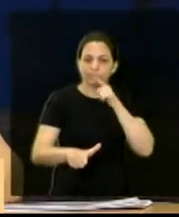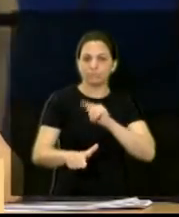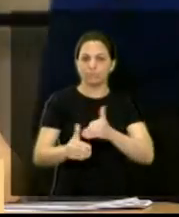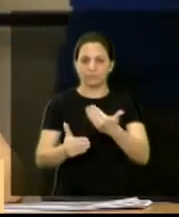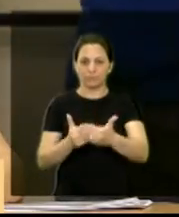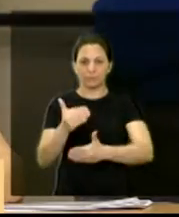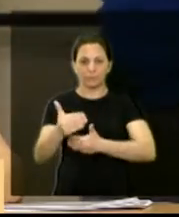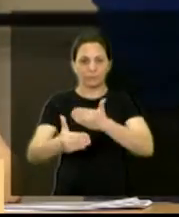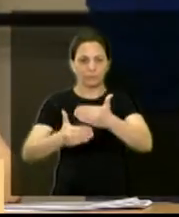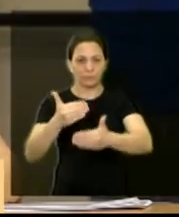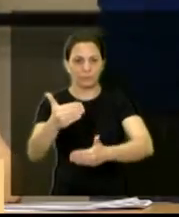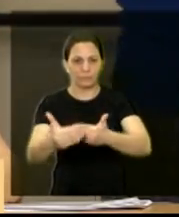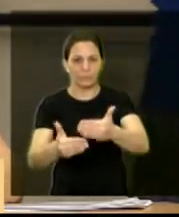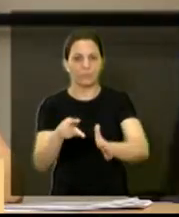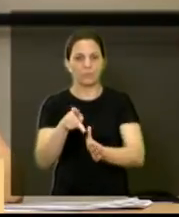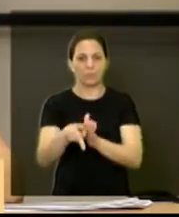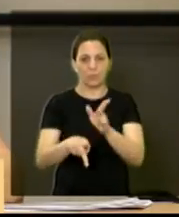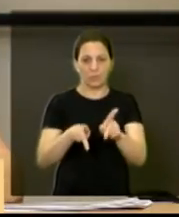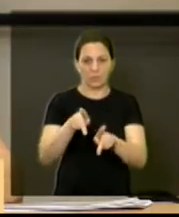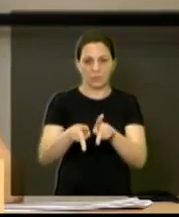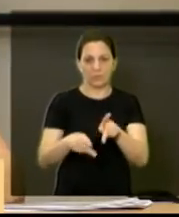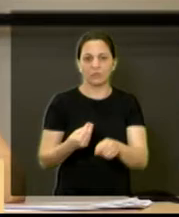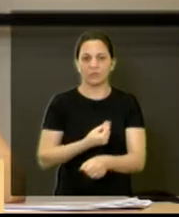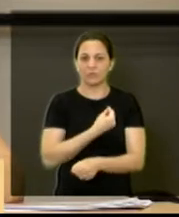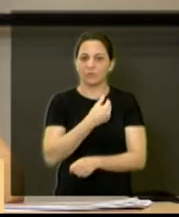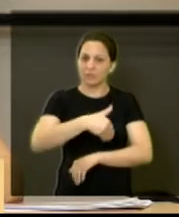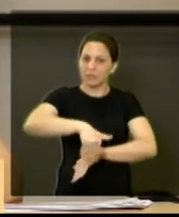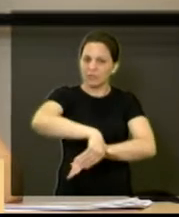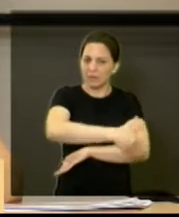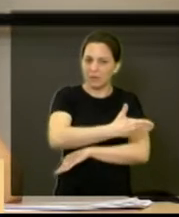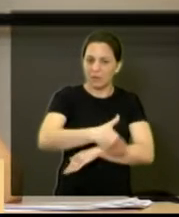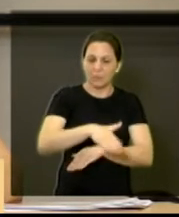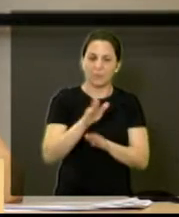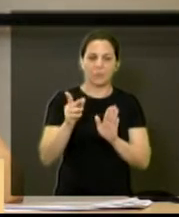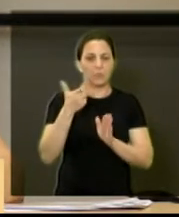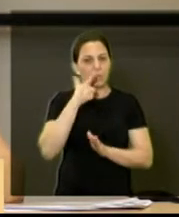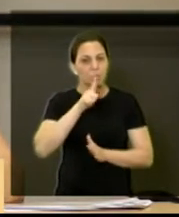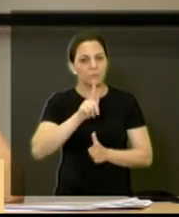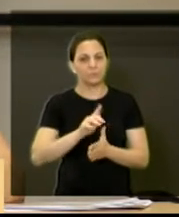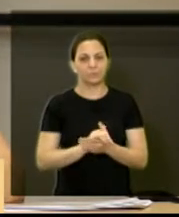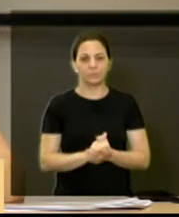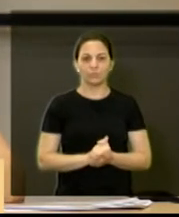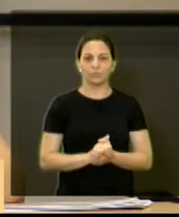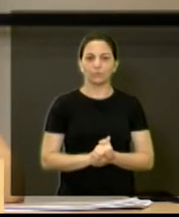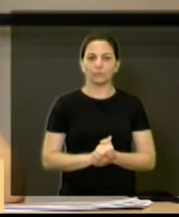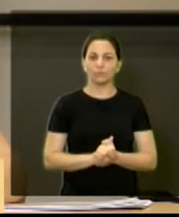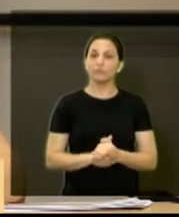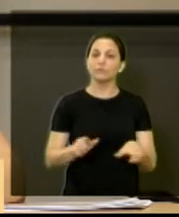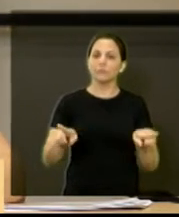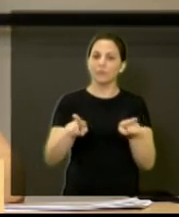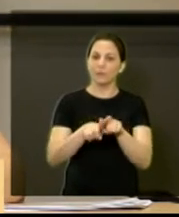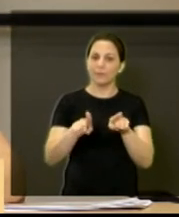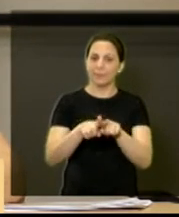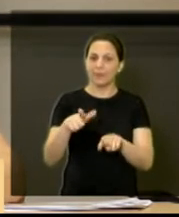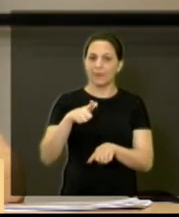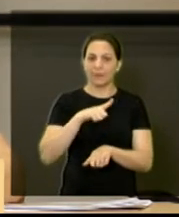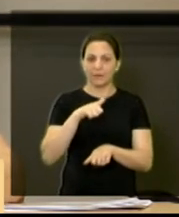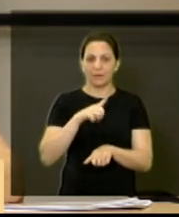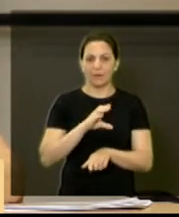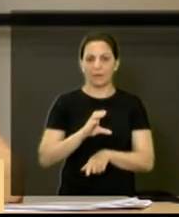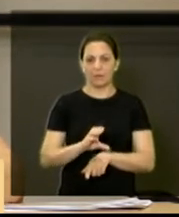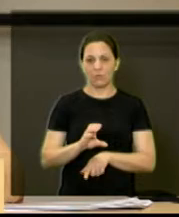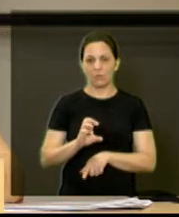atendimento a essa população que está aí nas ruas. Também temos hoje o